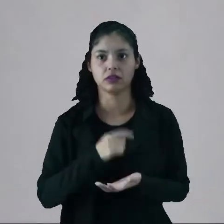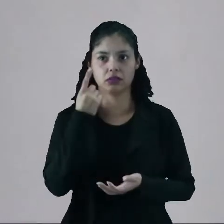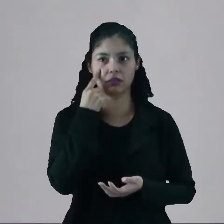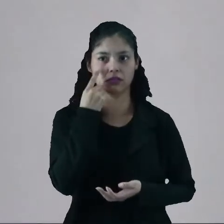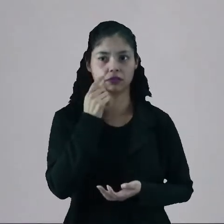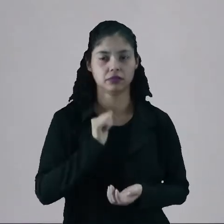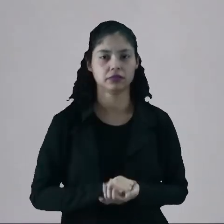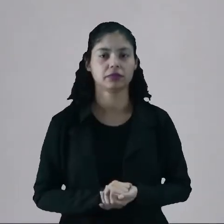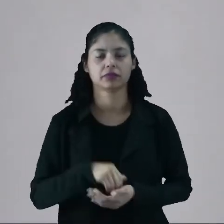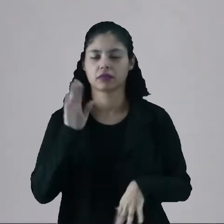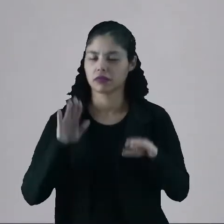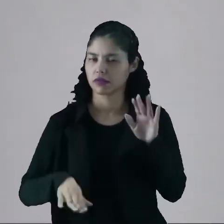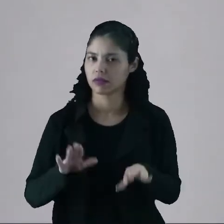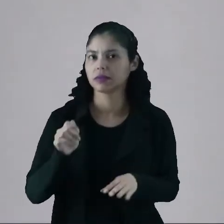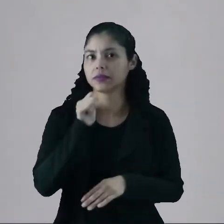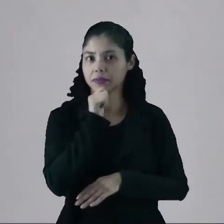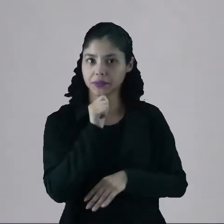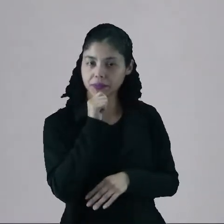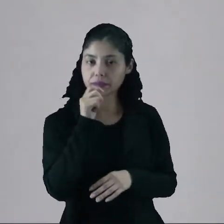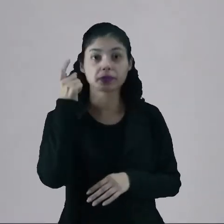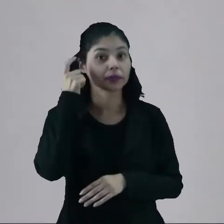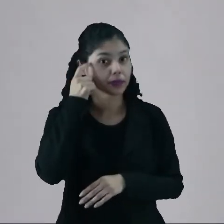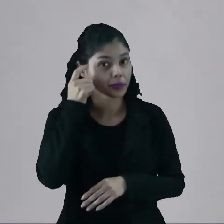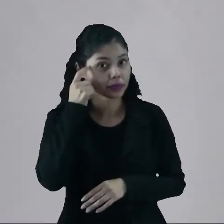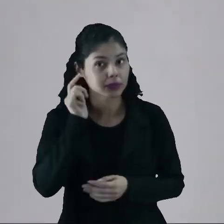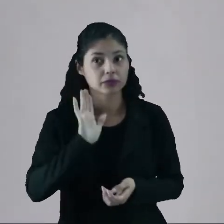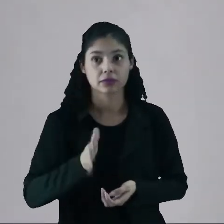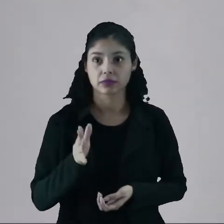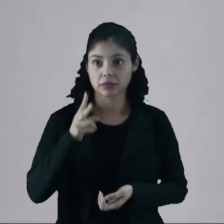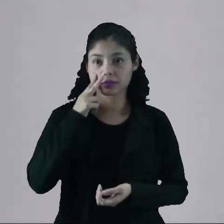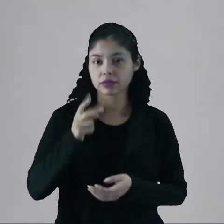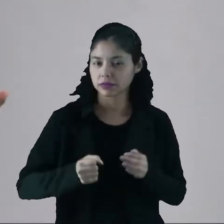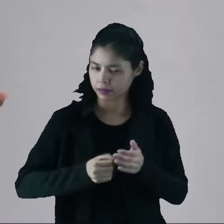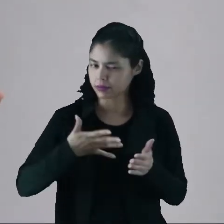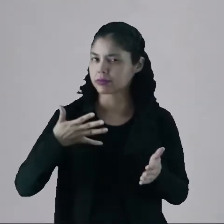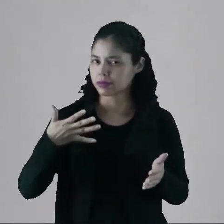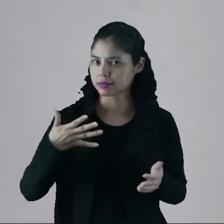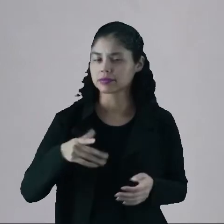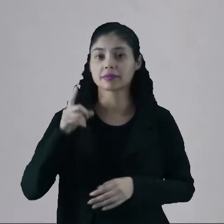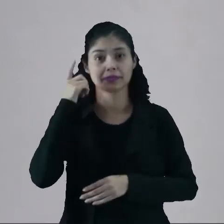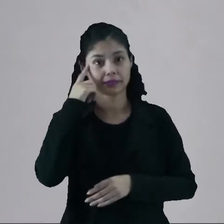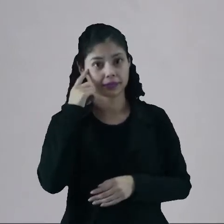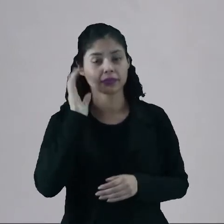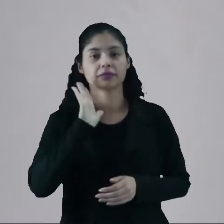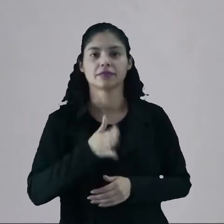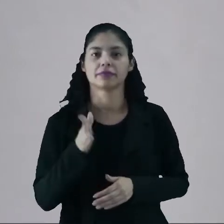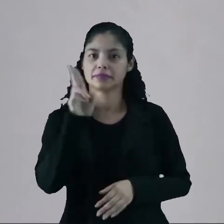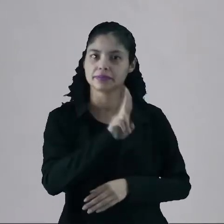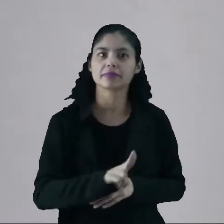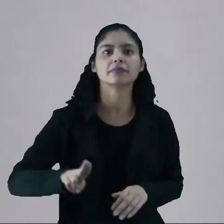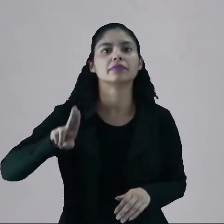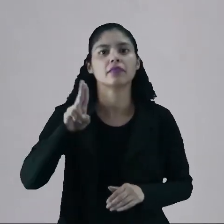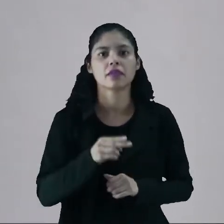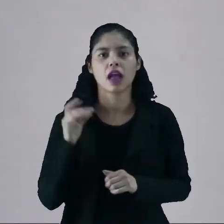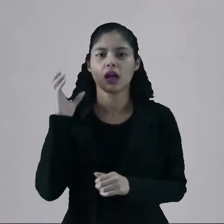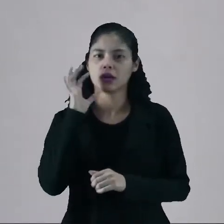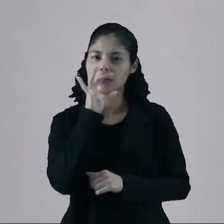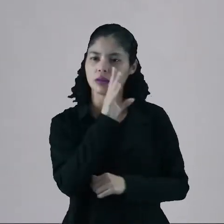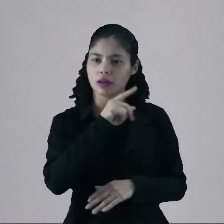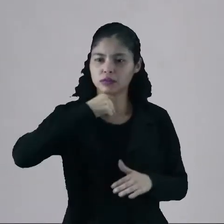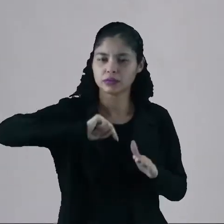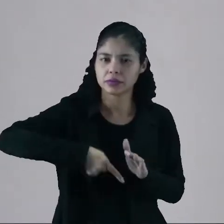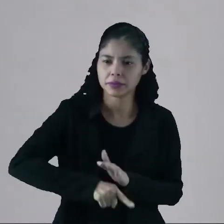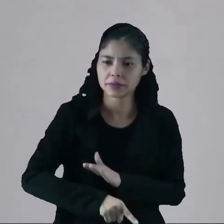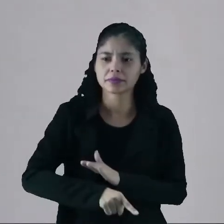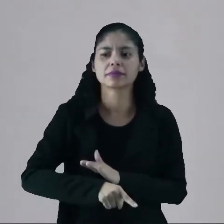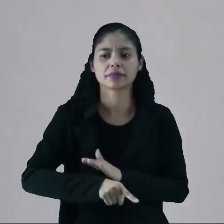Olha só, A gente às vezes, quando a gente pensa que já viu muita coisa, já imaginou? Você usar o calor do interior da